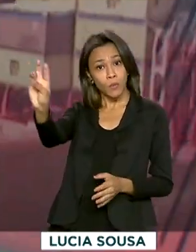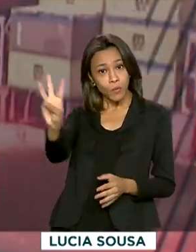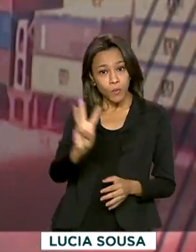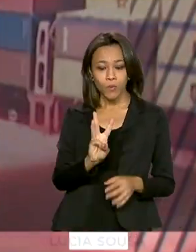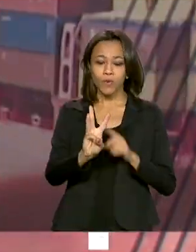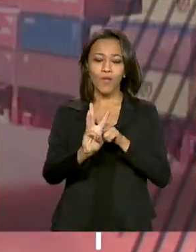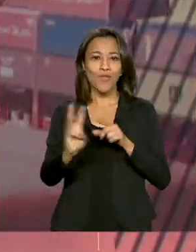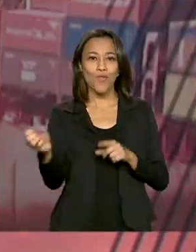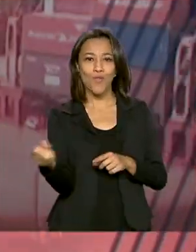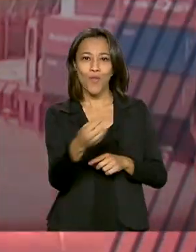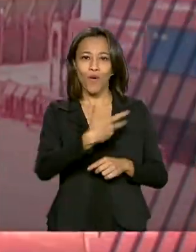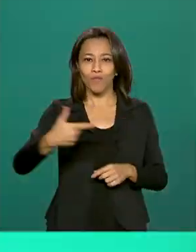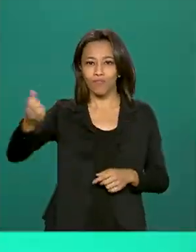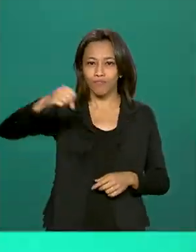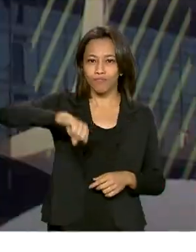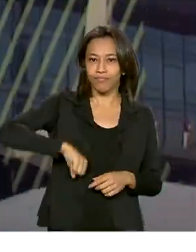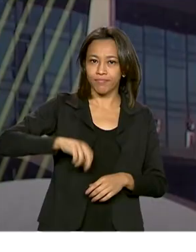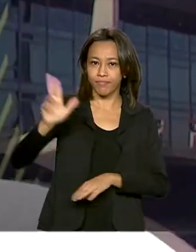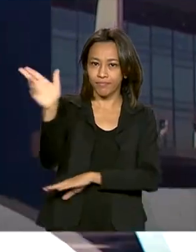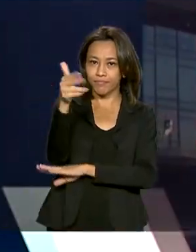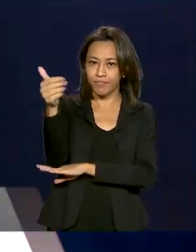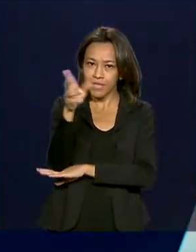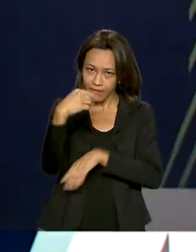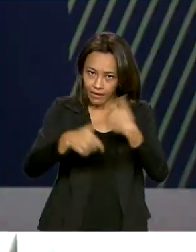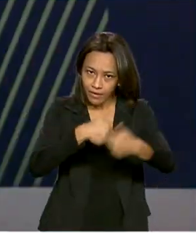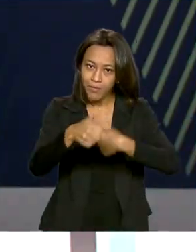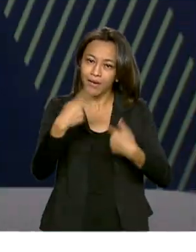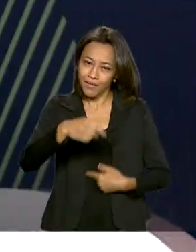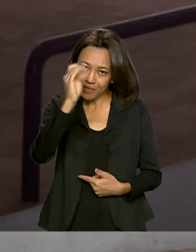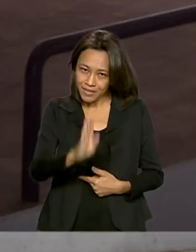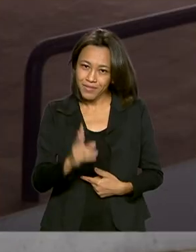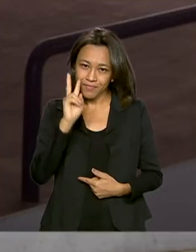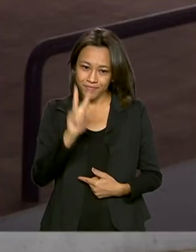novos embaixadores que vão atuar aqui no Brasil. Selma Dias.